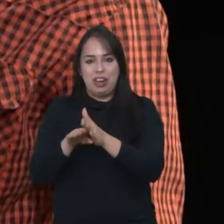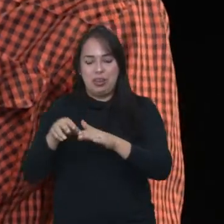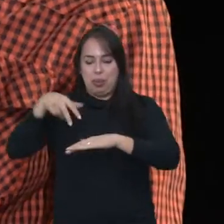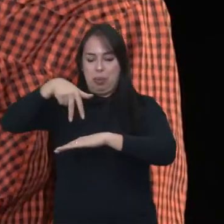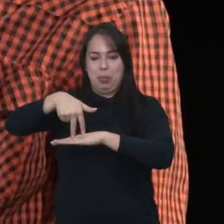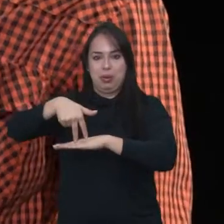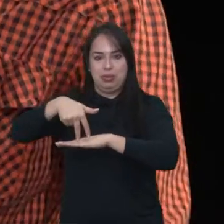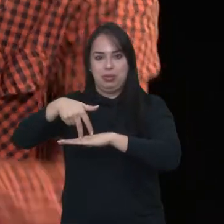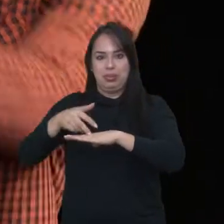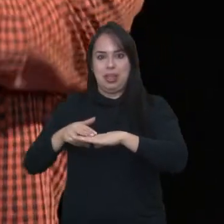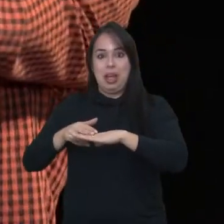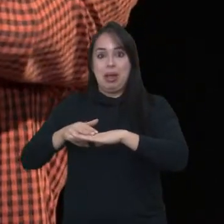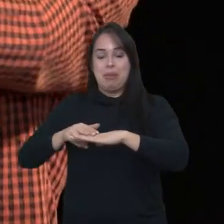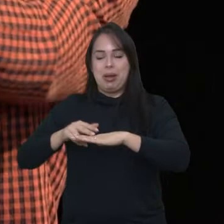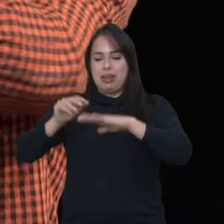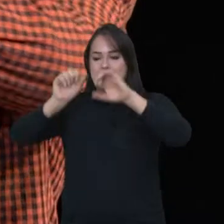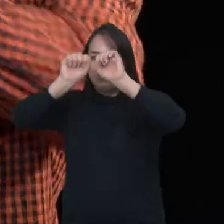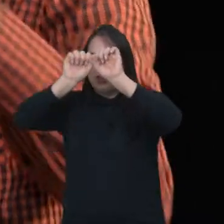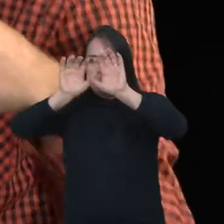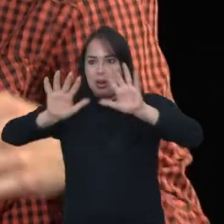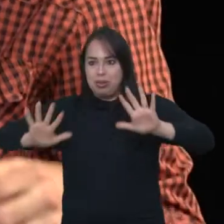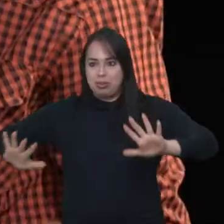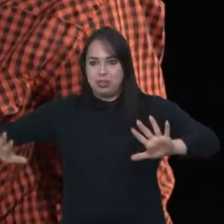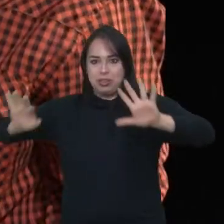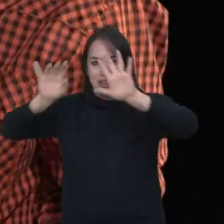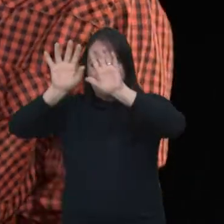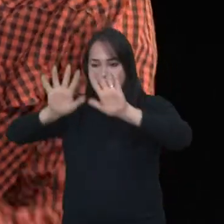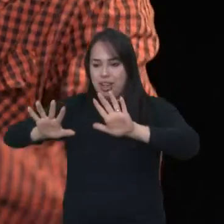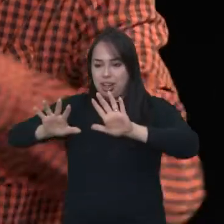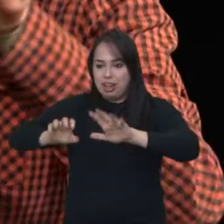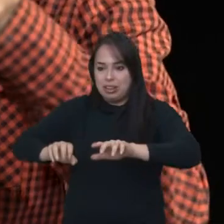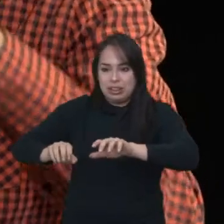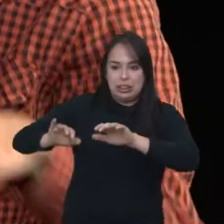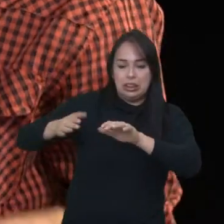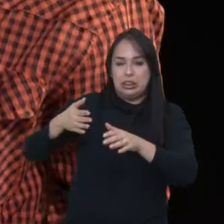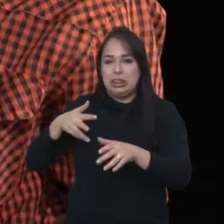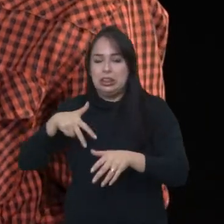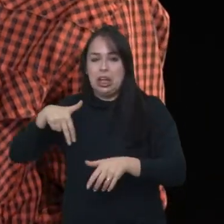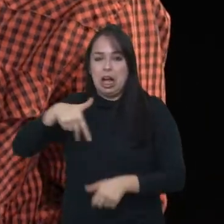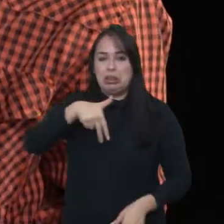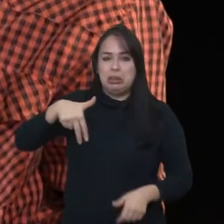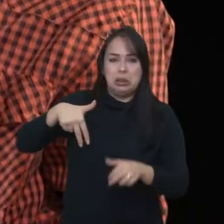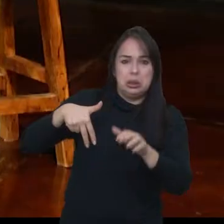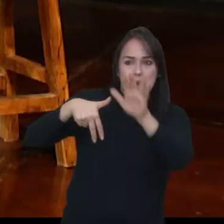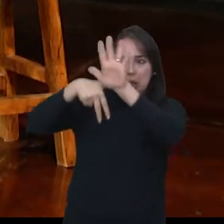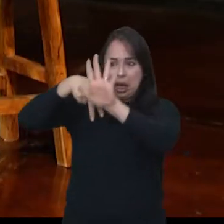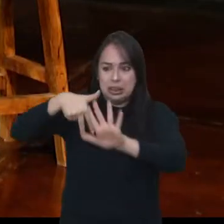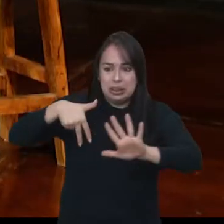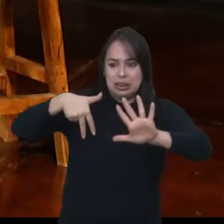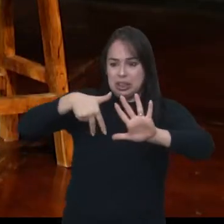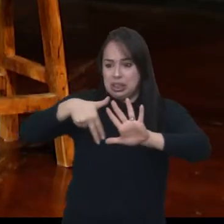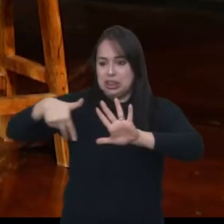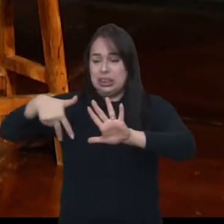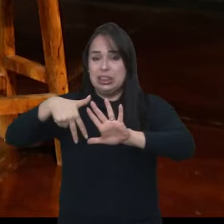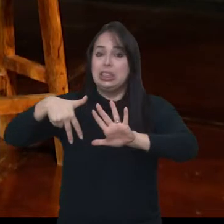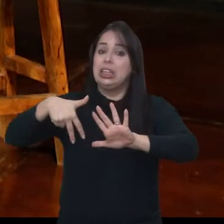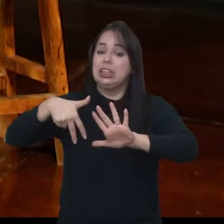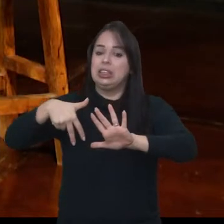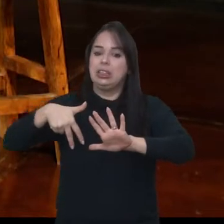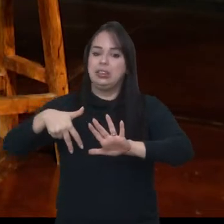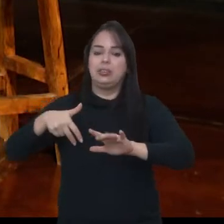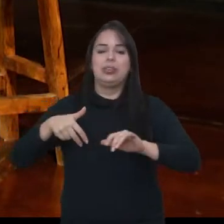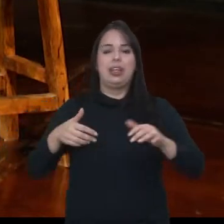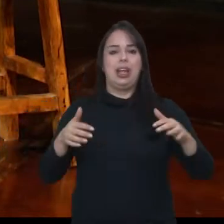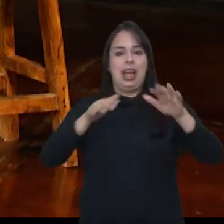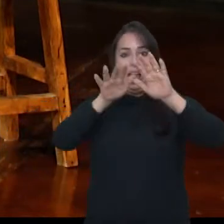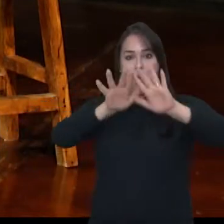acho que tinha aquelas, umas cortinas, assim, você não acha, assim, onde que tem que entrar, tipo, É que tem um espaço na cortina, né, é só,